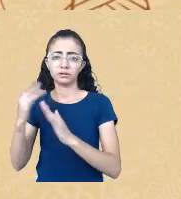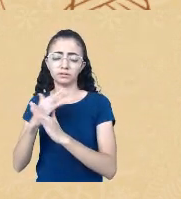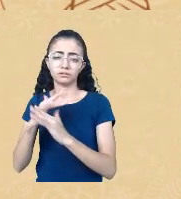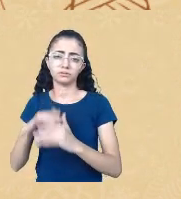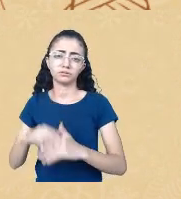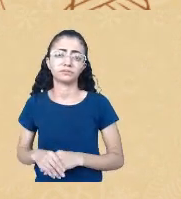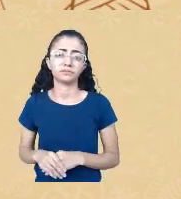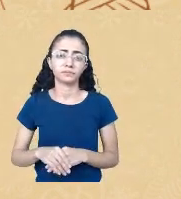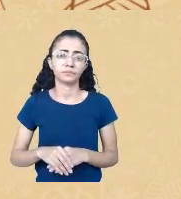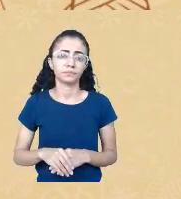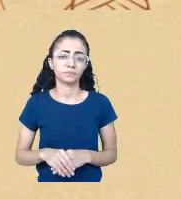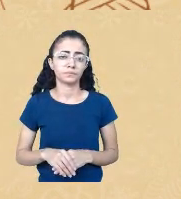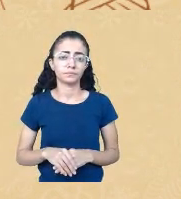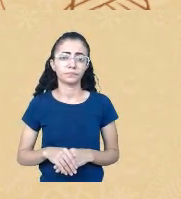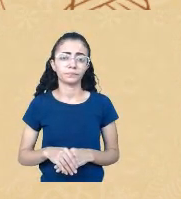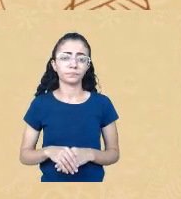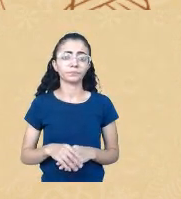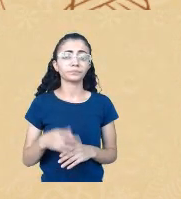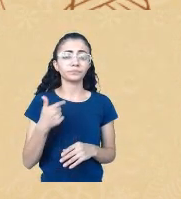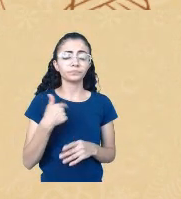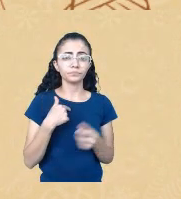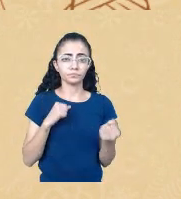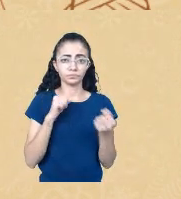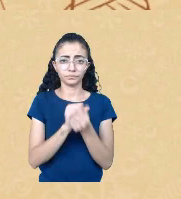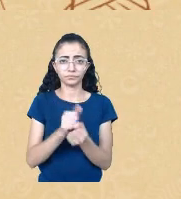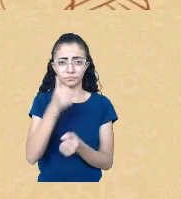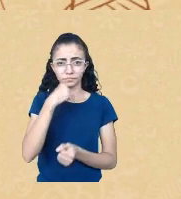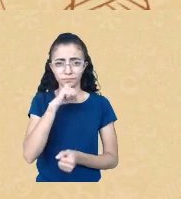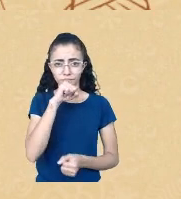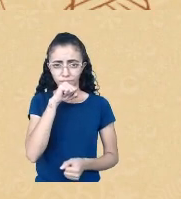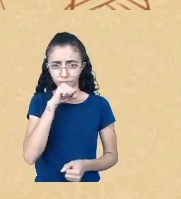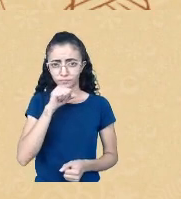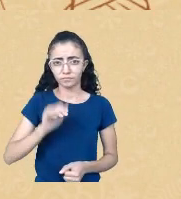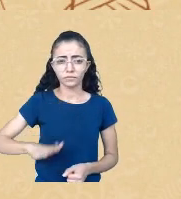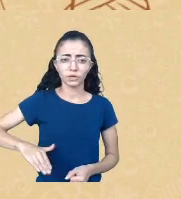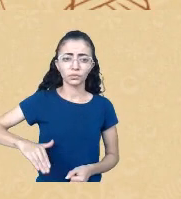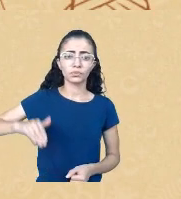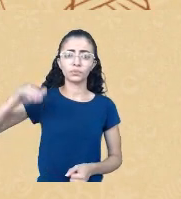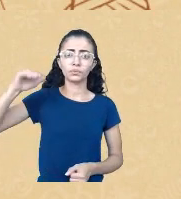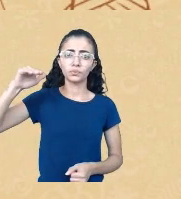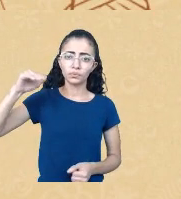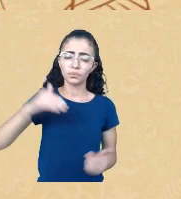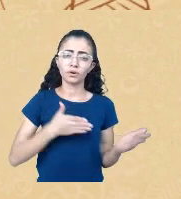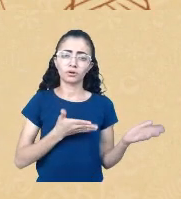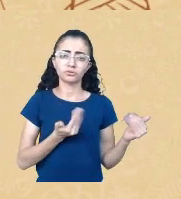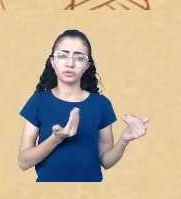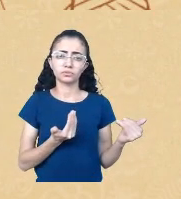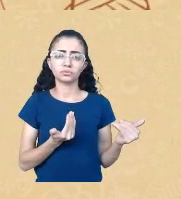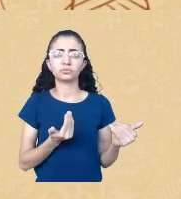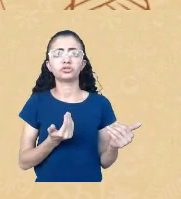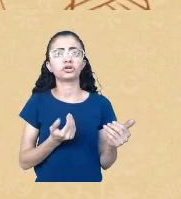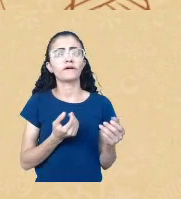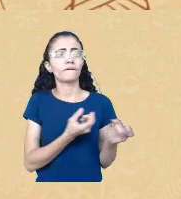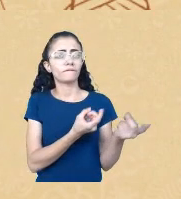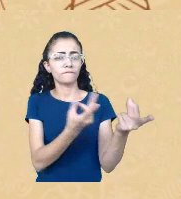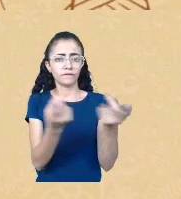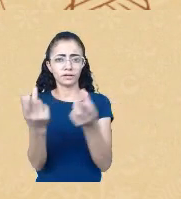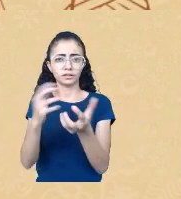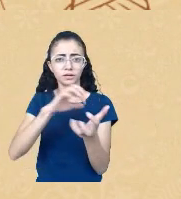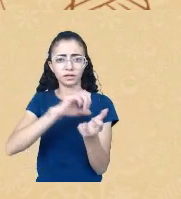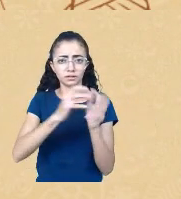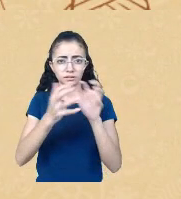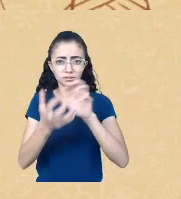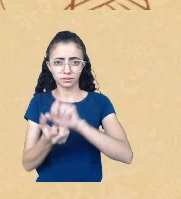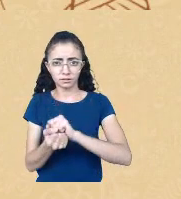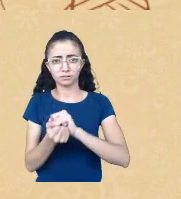passei, né, junto com a minha mãe a minha infância, adolescência, vendendo arquezanato, né, nas cidades. Não sei se na região de vocês também tem, né,